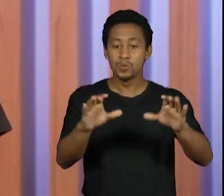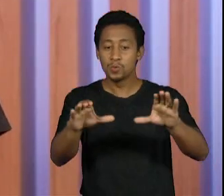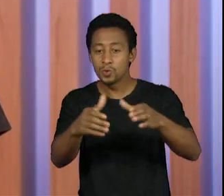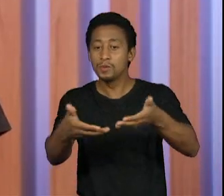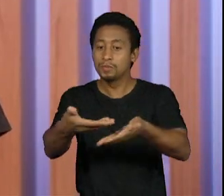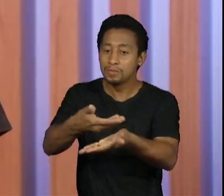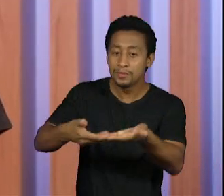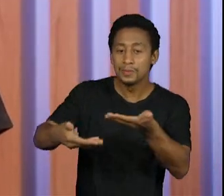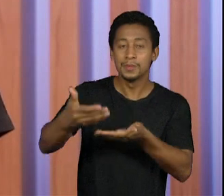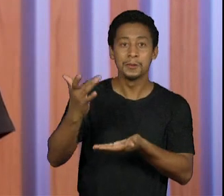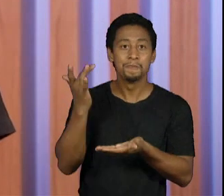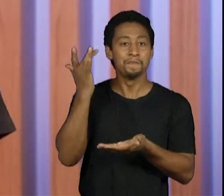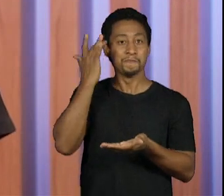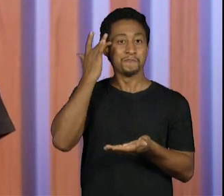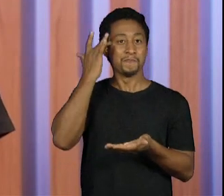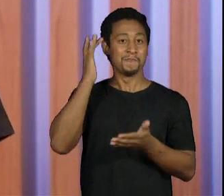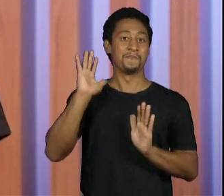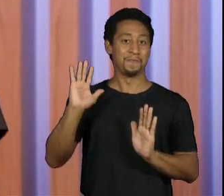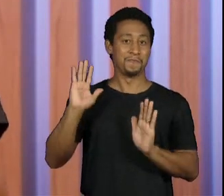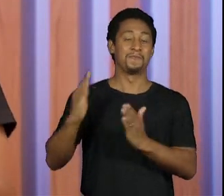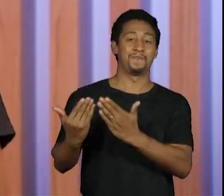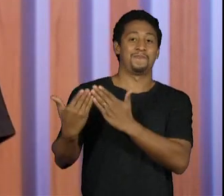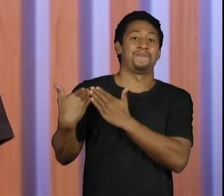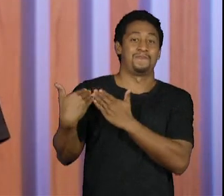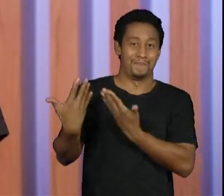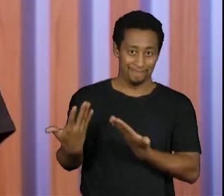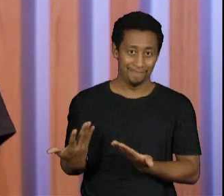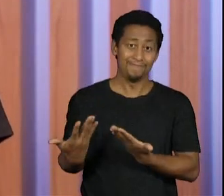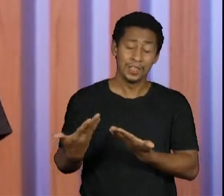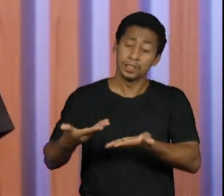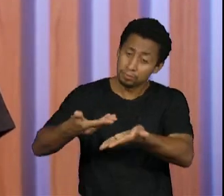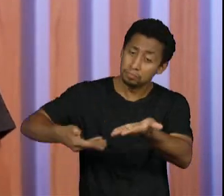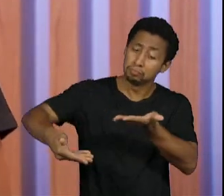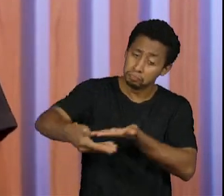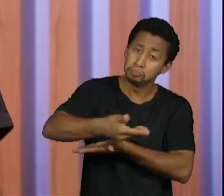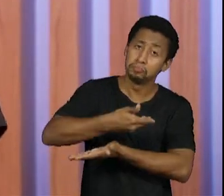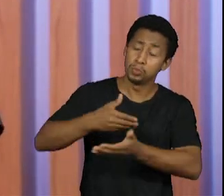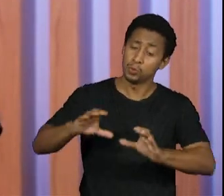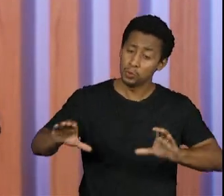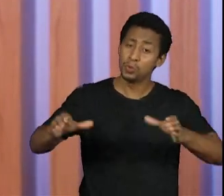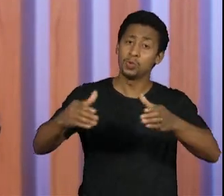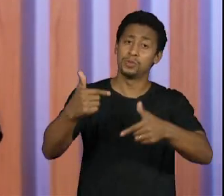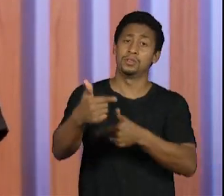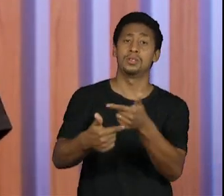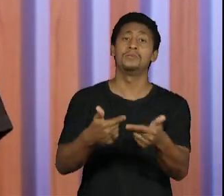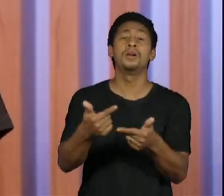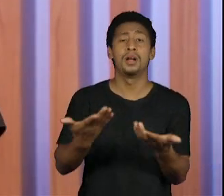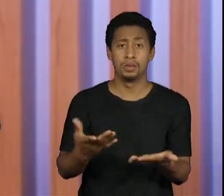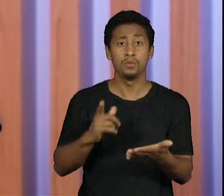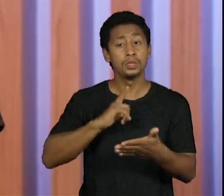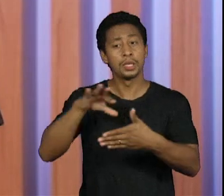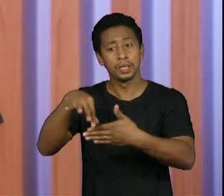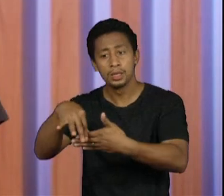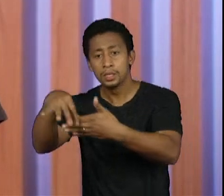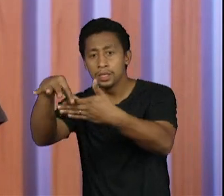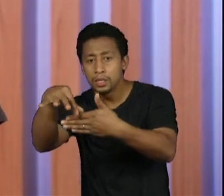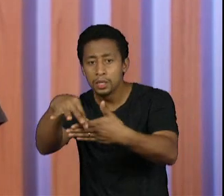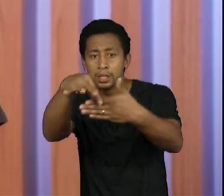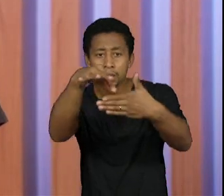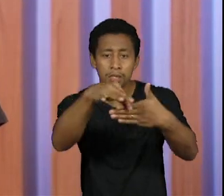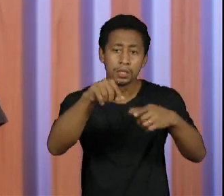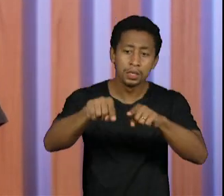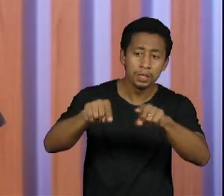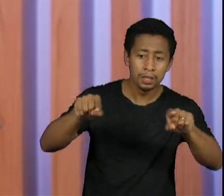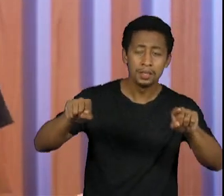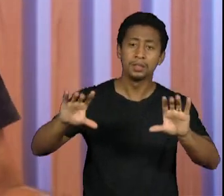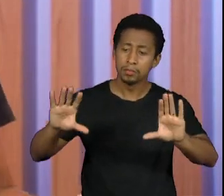com que essa responsabilidade de alguma maneira ela também seja dividida entre essas lideranças que existem hoje dentro da